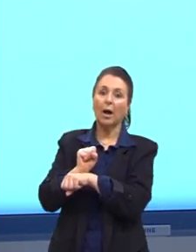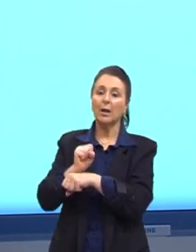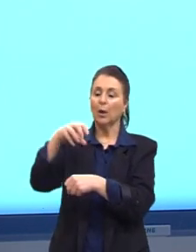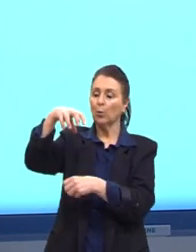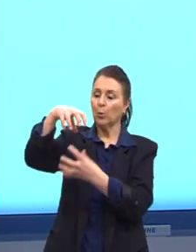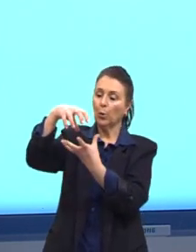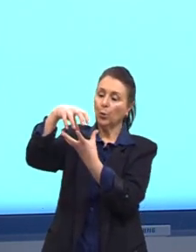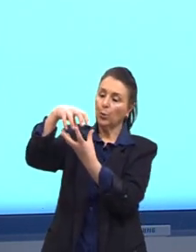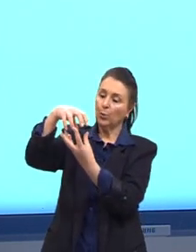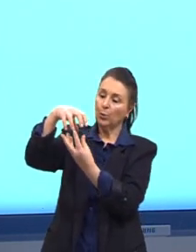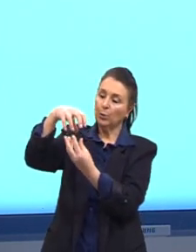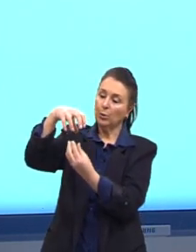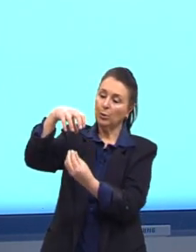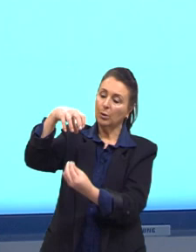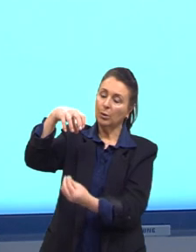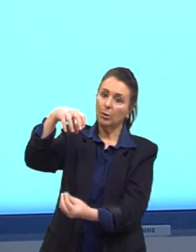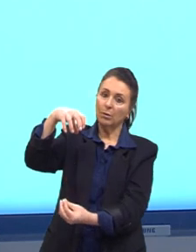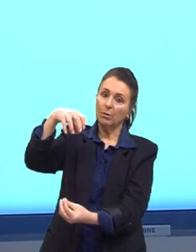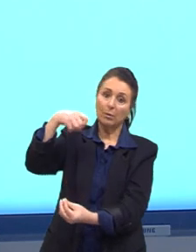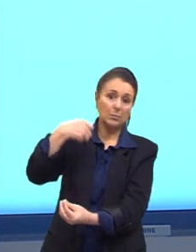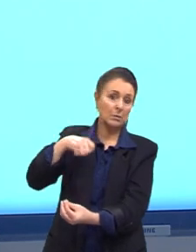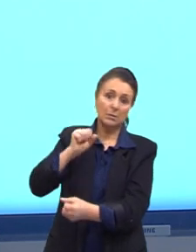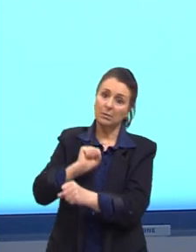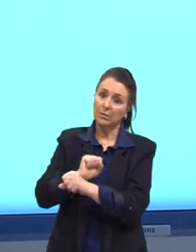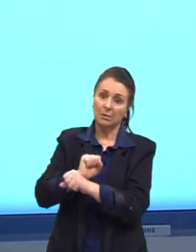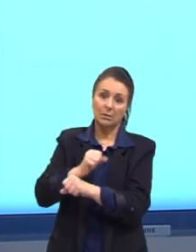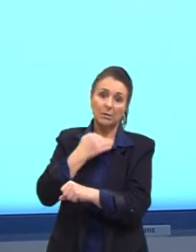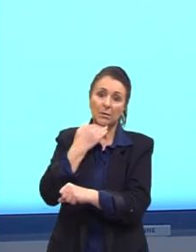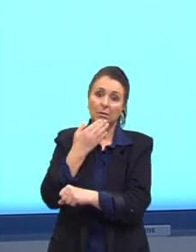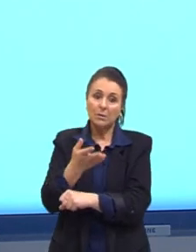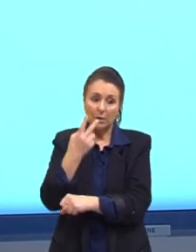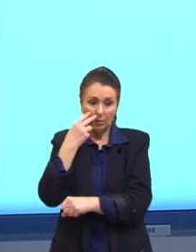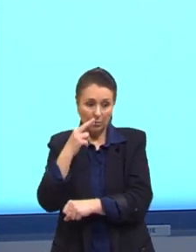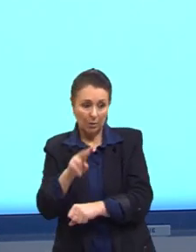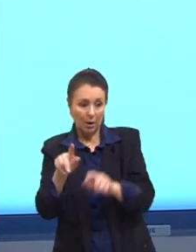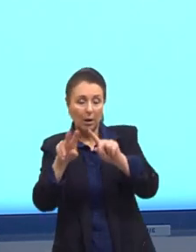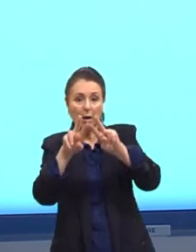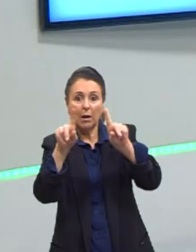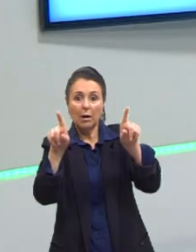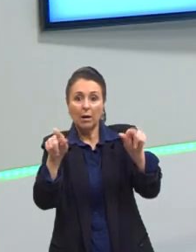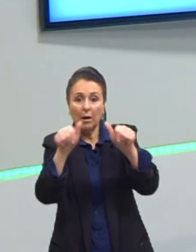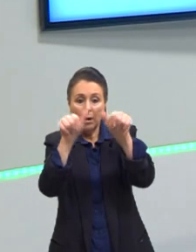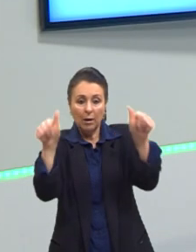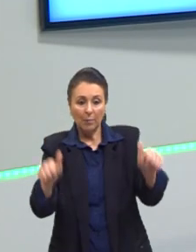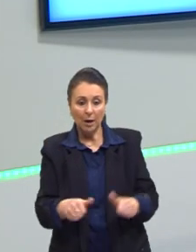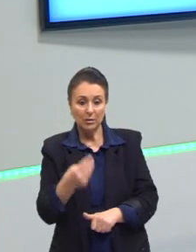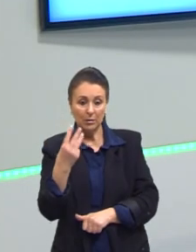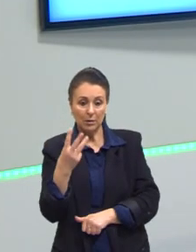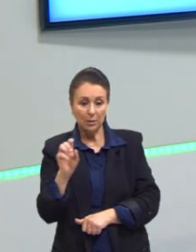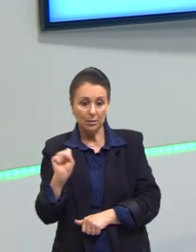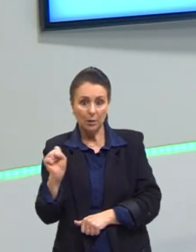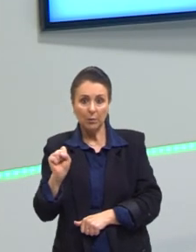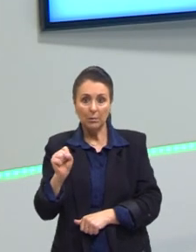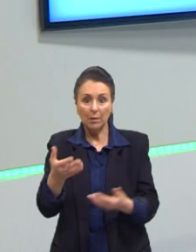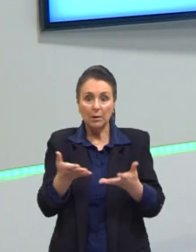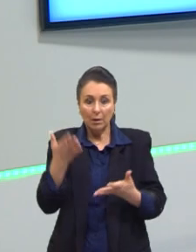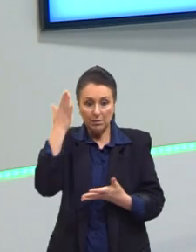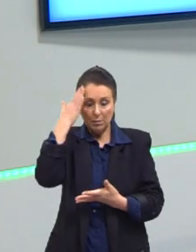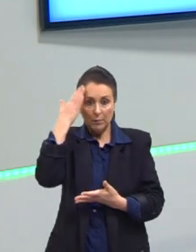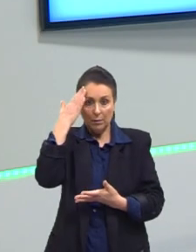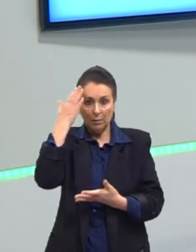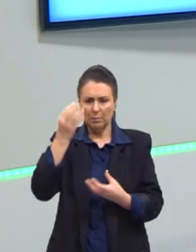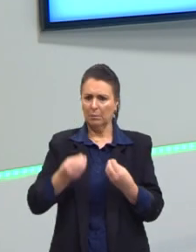ali. Então, aqui é a mesma coisa. Não adianta querer olhar uma imagem em três segundos e entender o que está escrito ali.